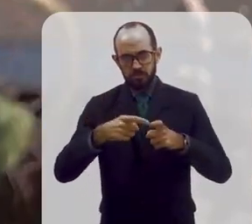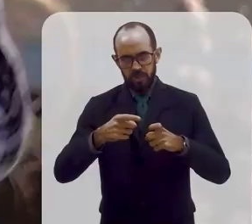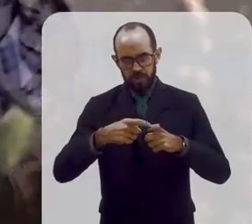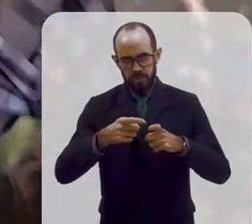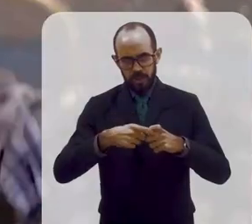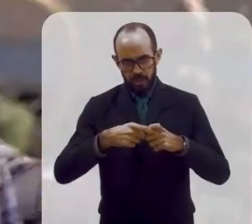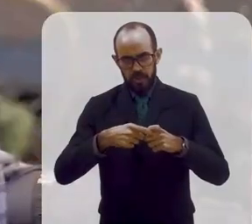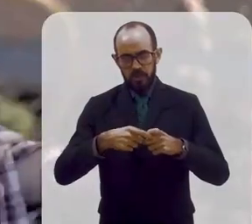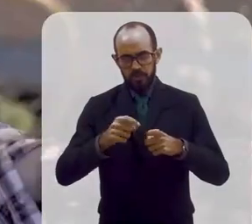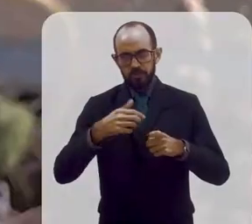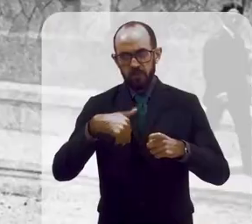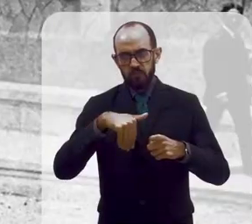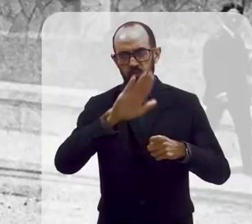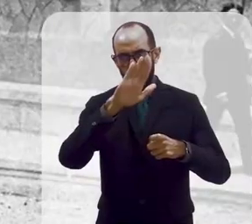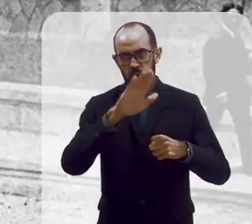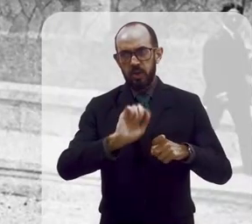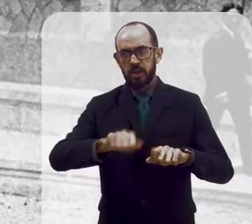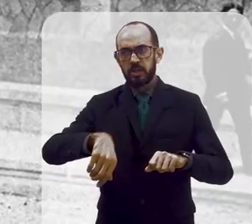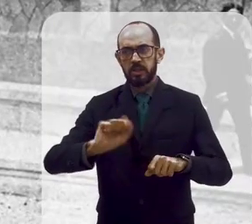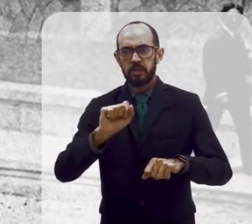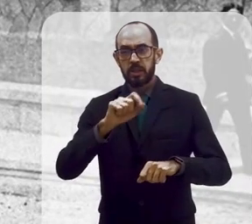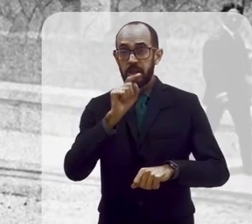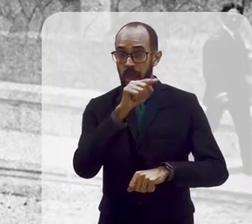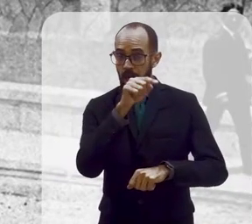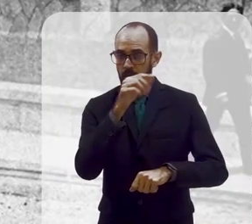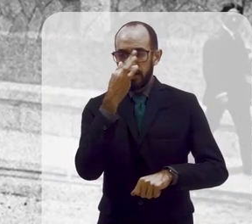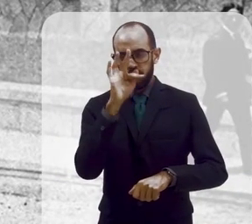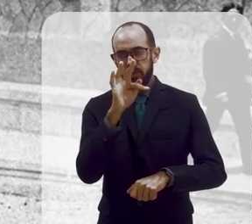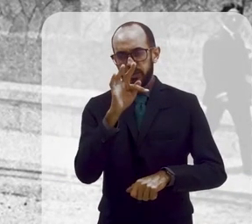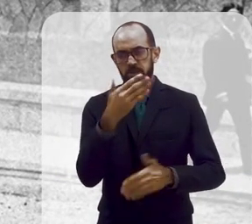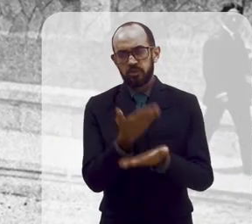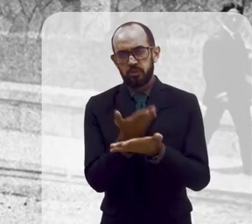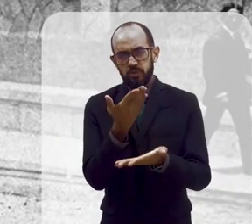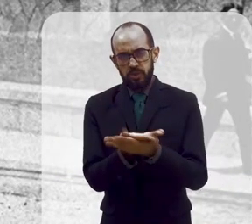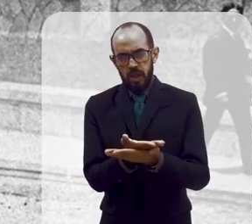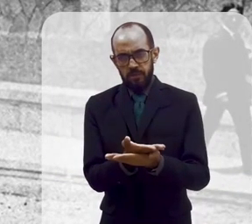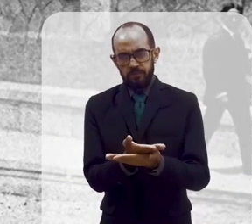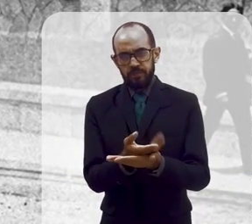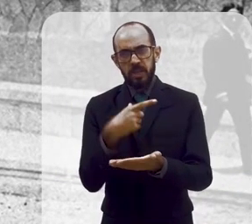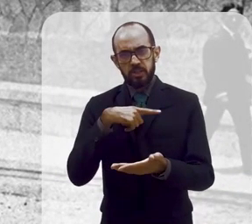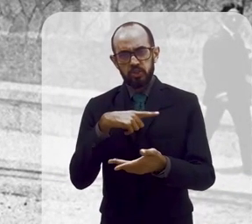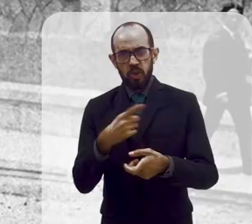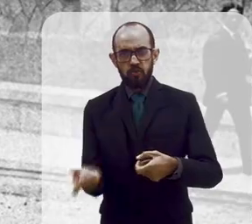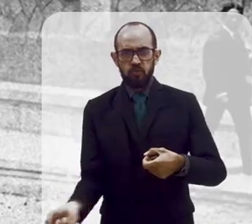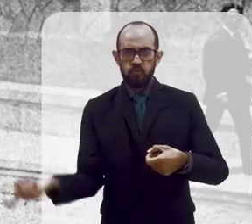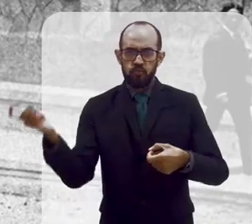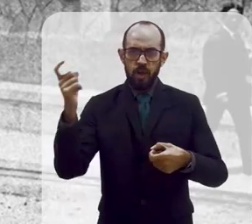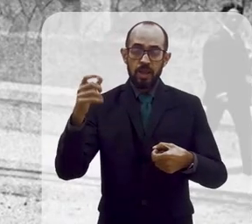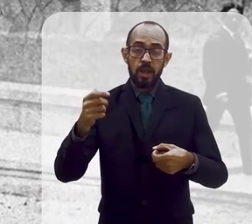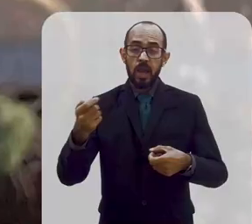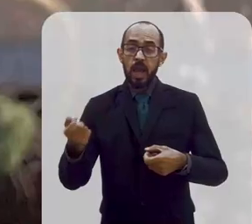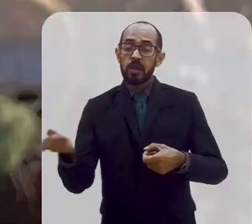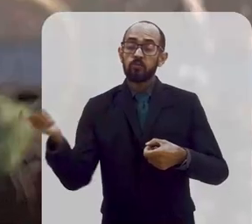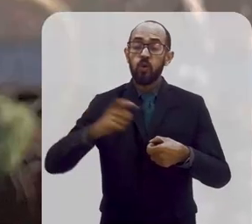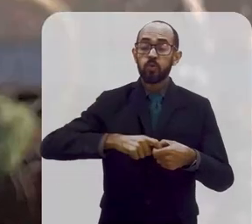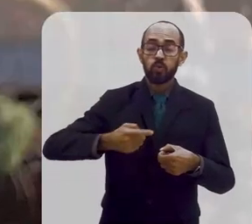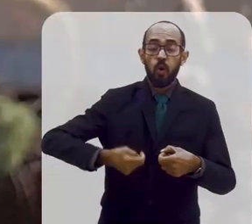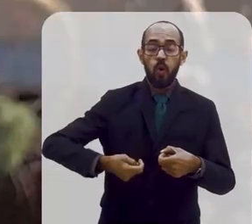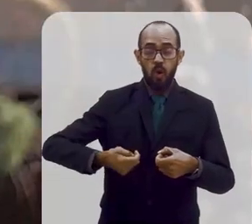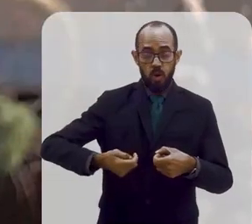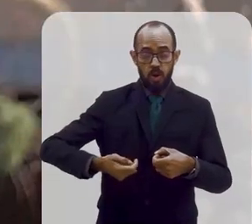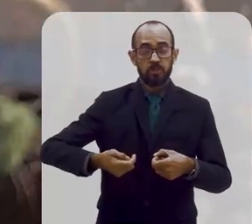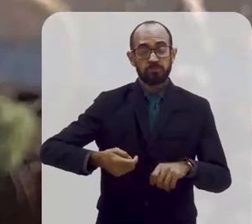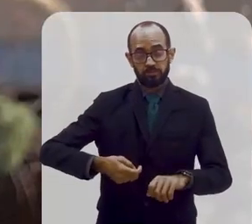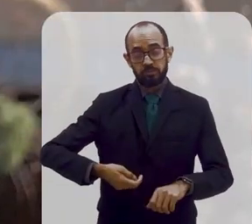medicina e foi fazer um curso de especialização no Instituto Pasteur na França. O Oswaldo Cruz tinha retornado desse curso há pouquíssimo